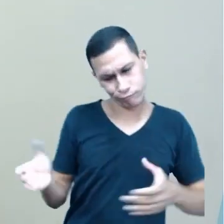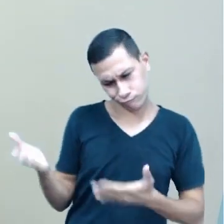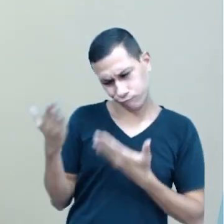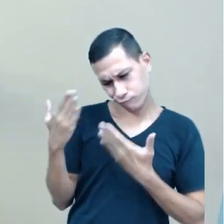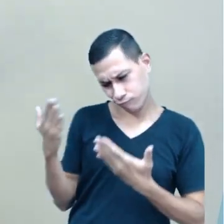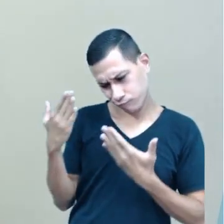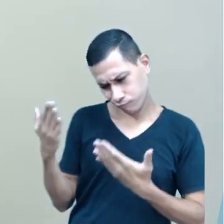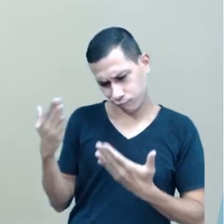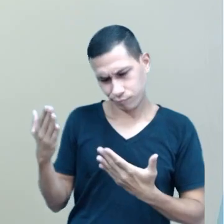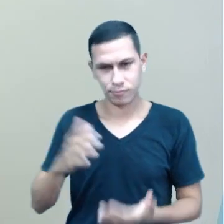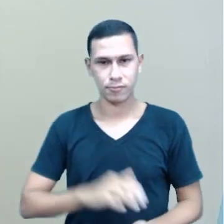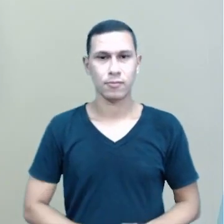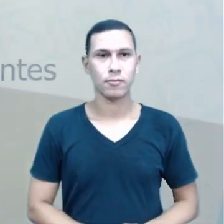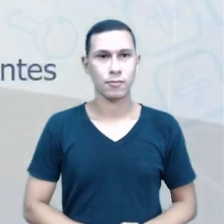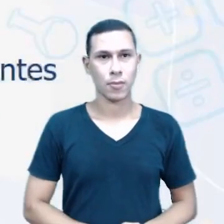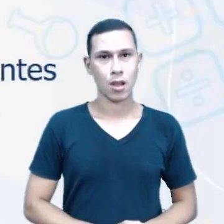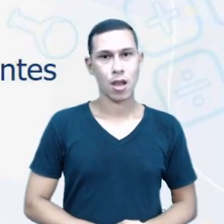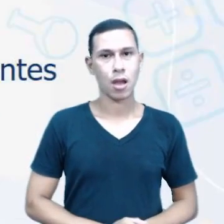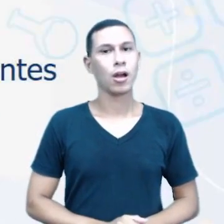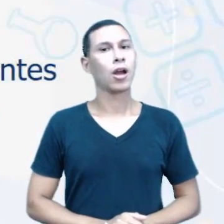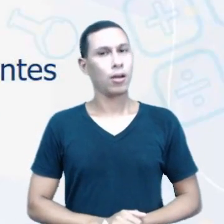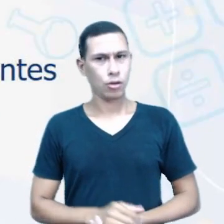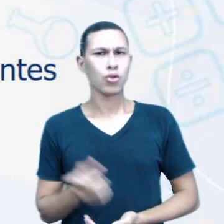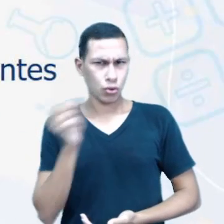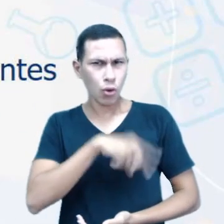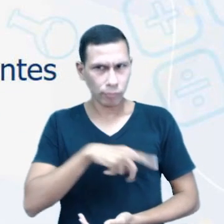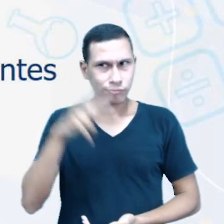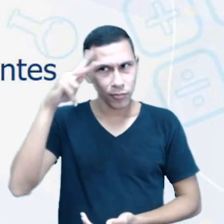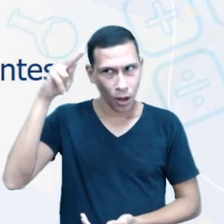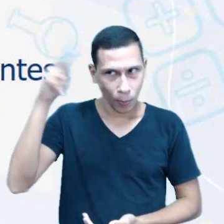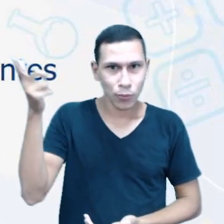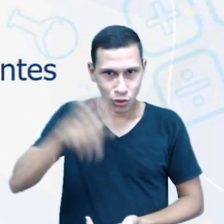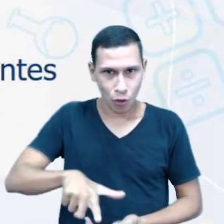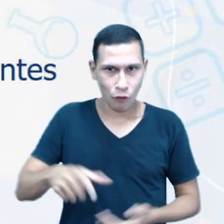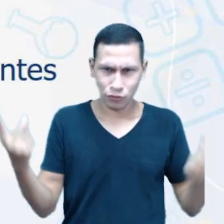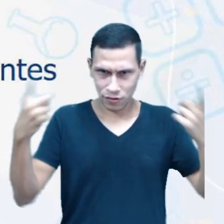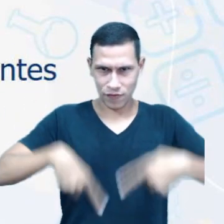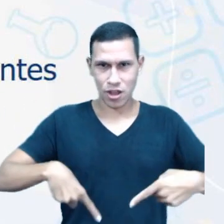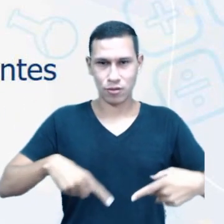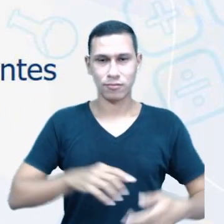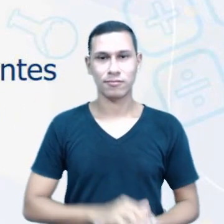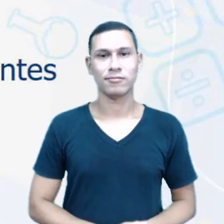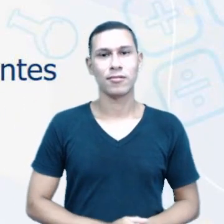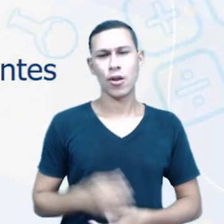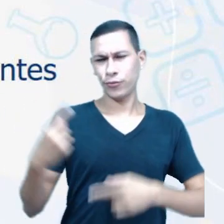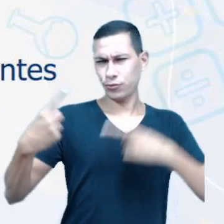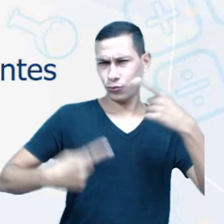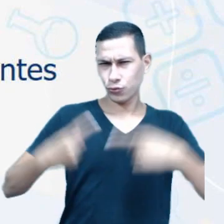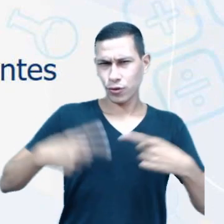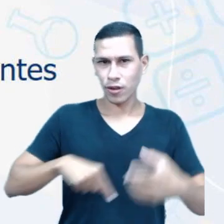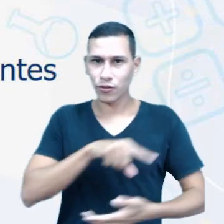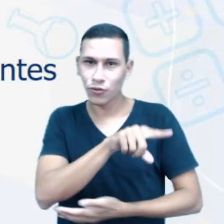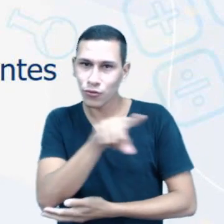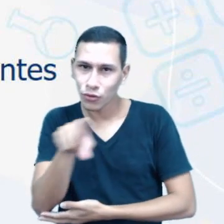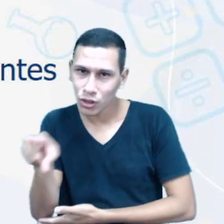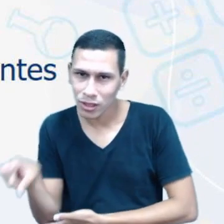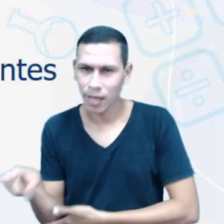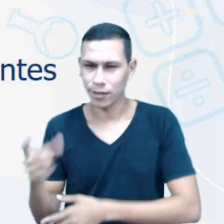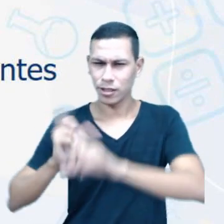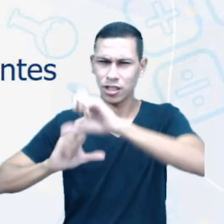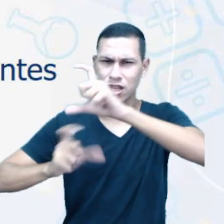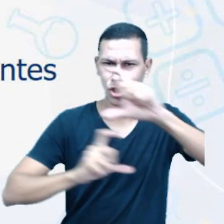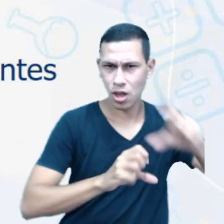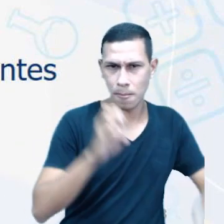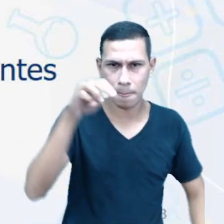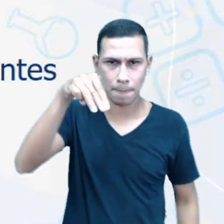lembrados disso? Vamos aqui recapitular qual foi o desafio? Eu tinha discutido com vocês que essa charge de Milo